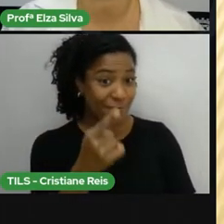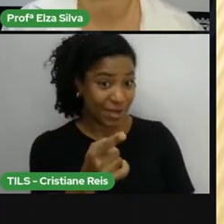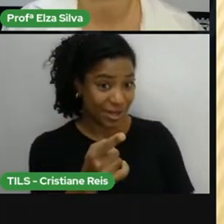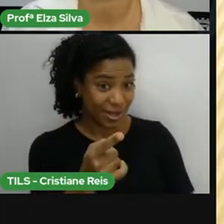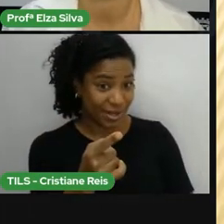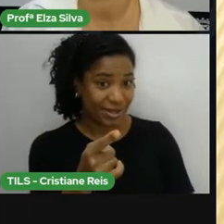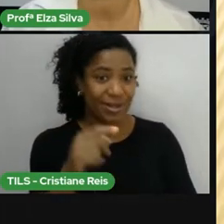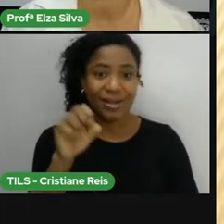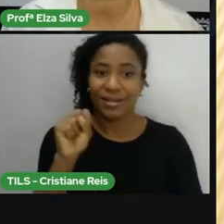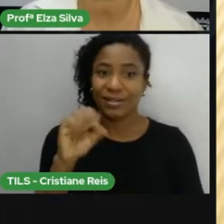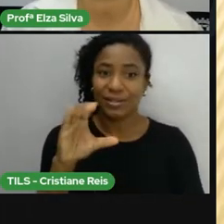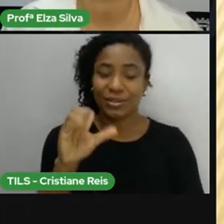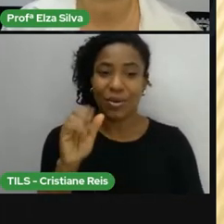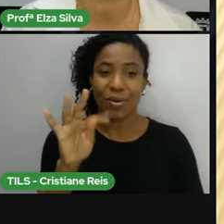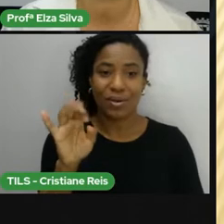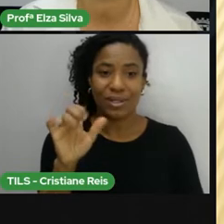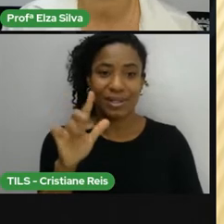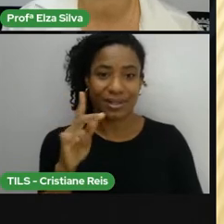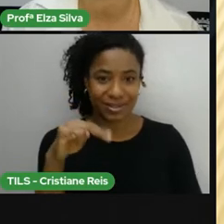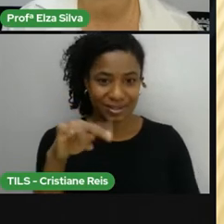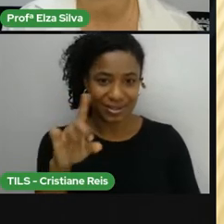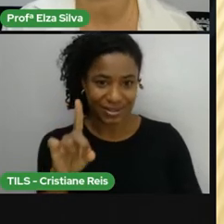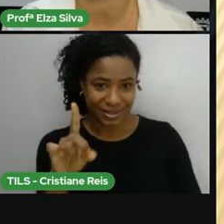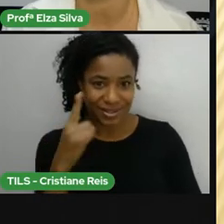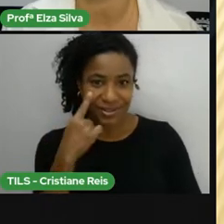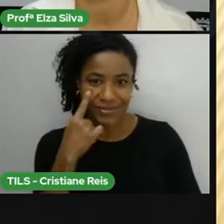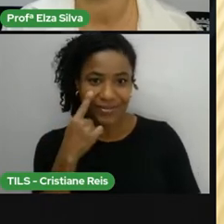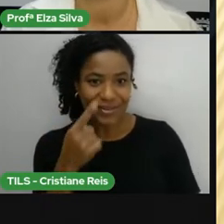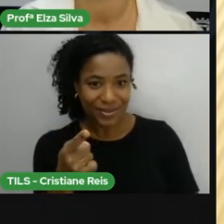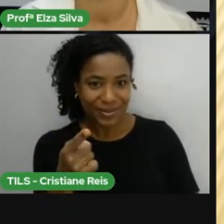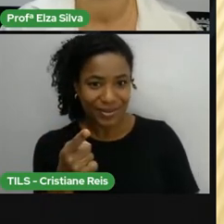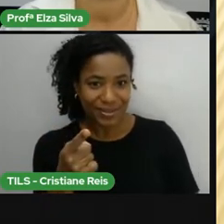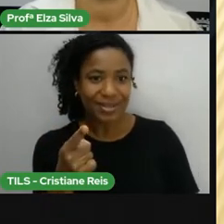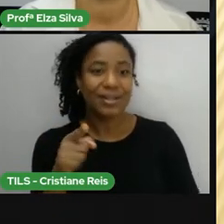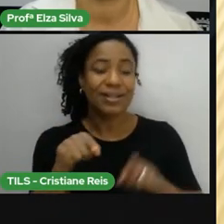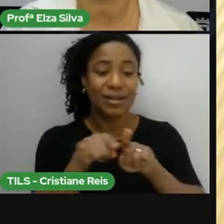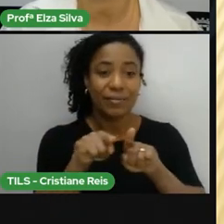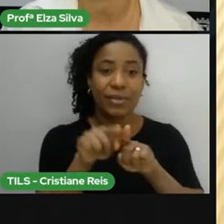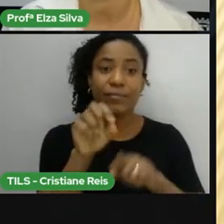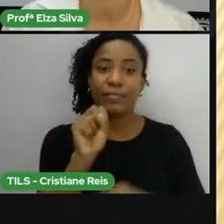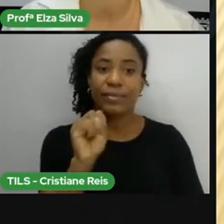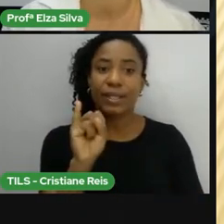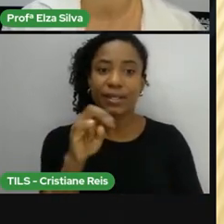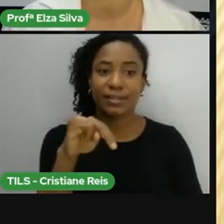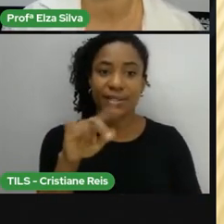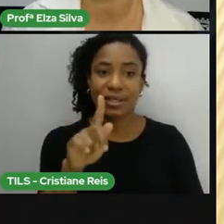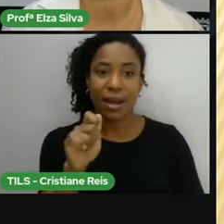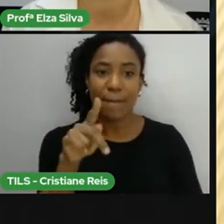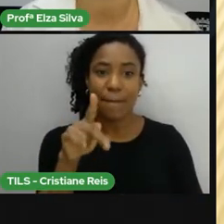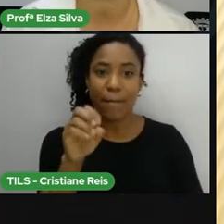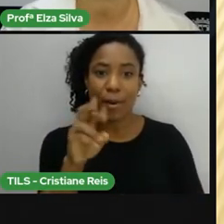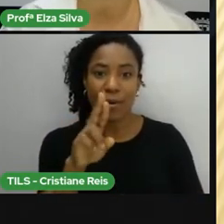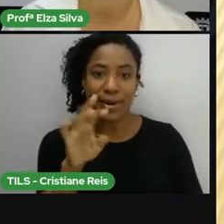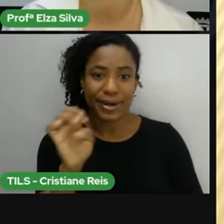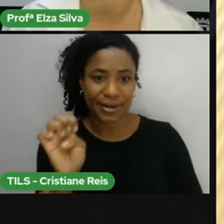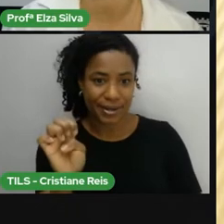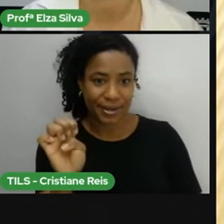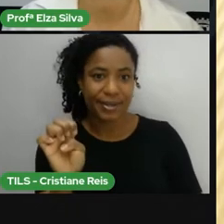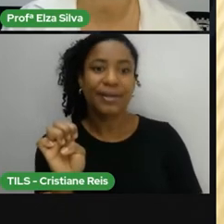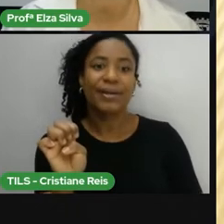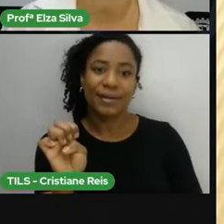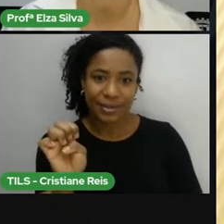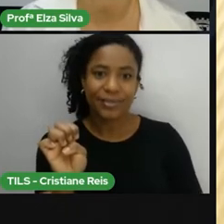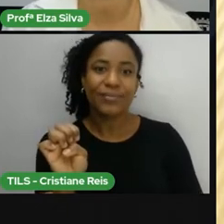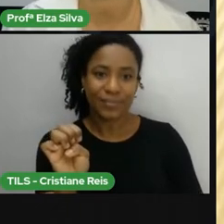Escocês Singapur Singapurian Neste caso Ocorre da mesma maneira